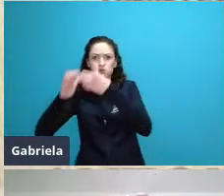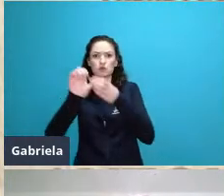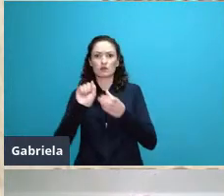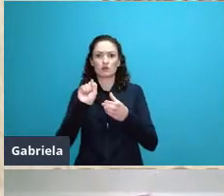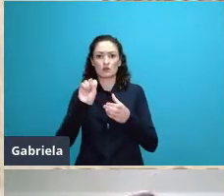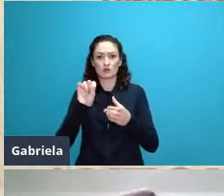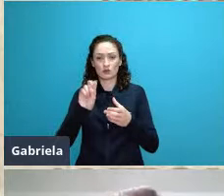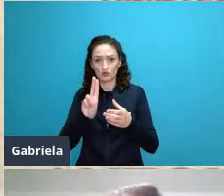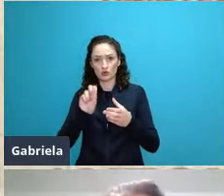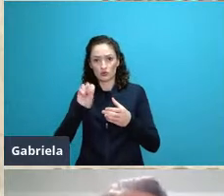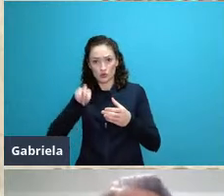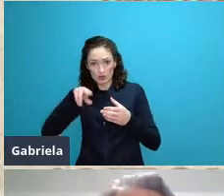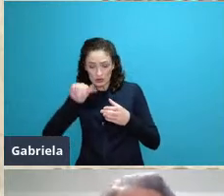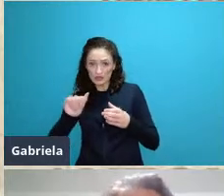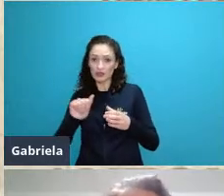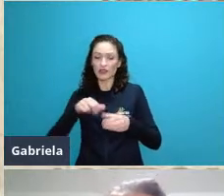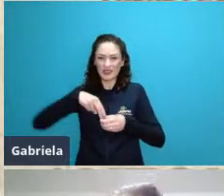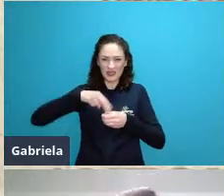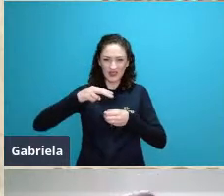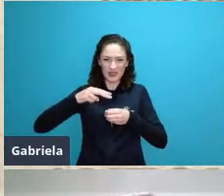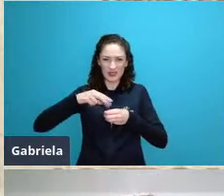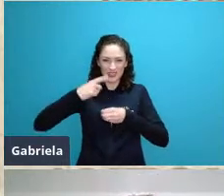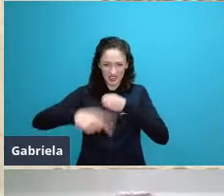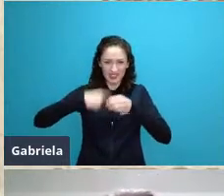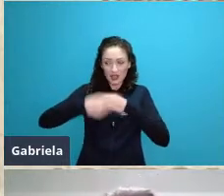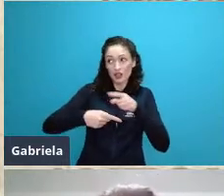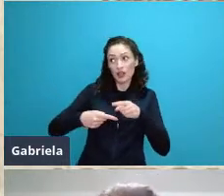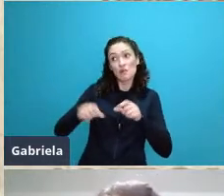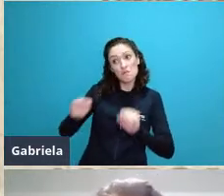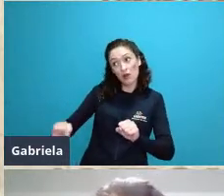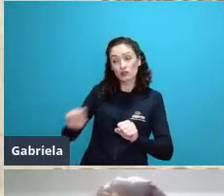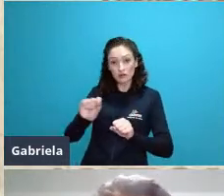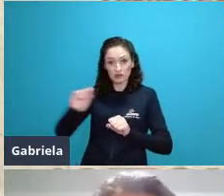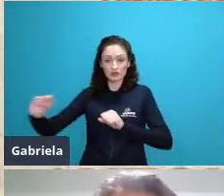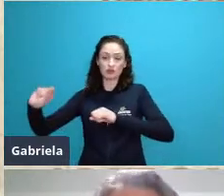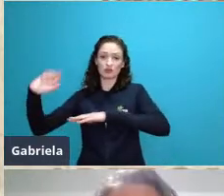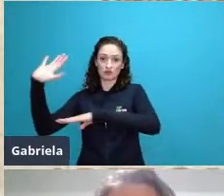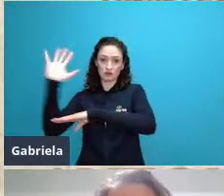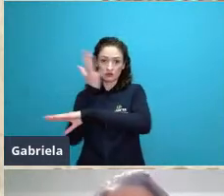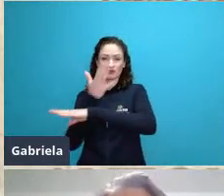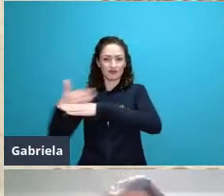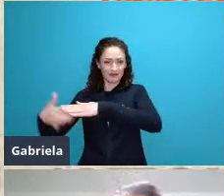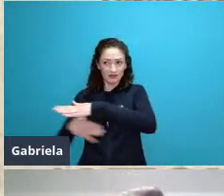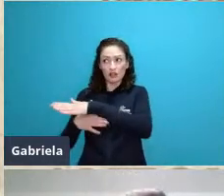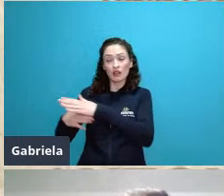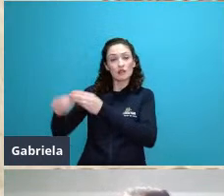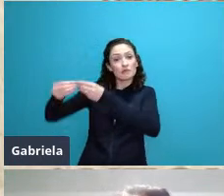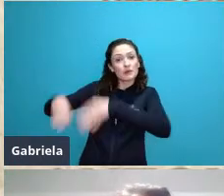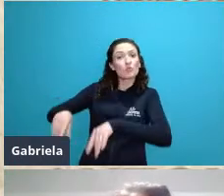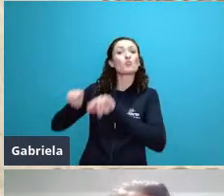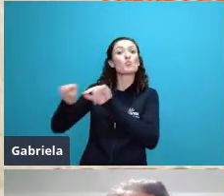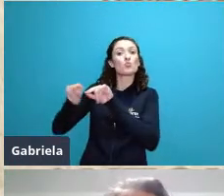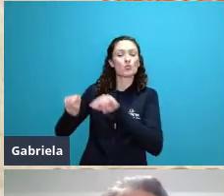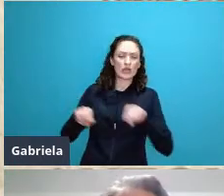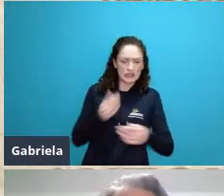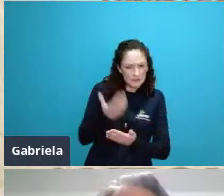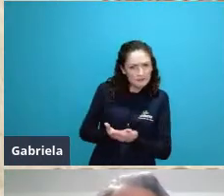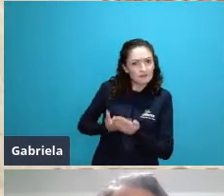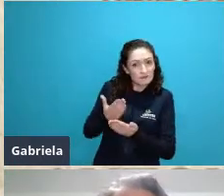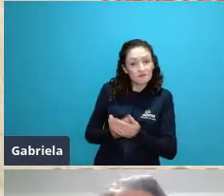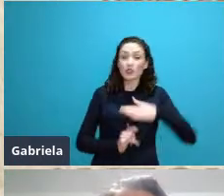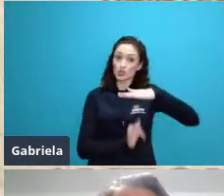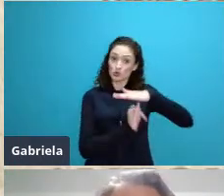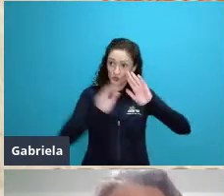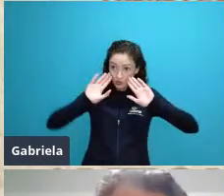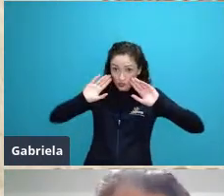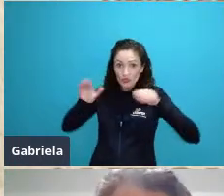passar para a próxima slide por favor e aí sabendo desse contexto do início da carreira acadêmica